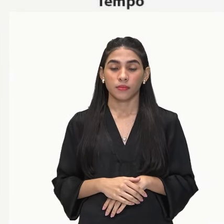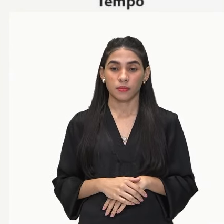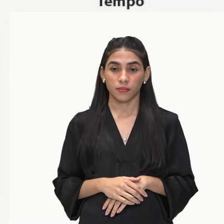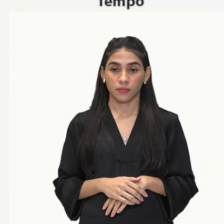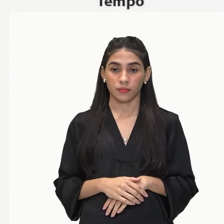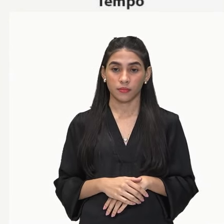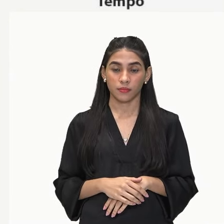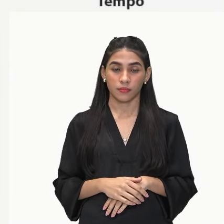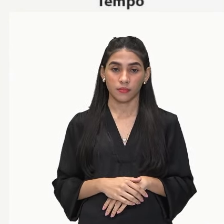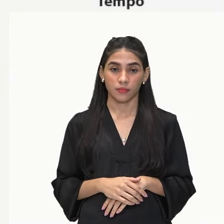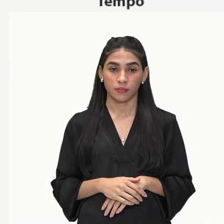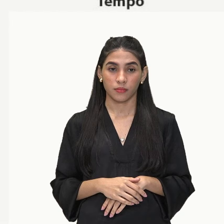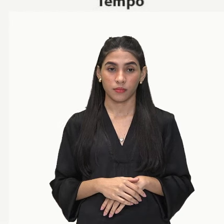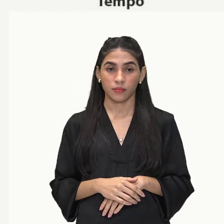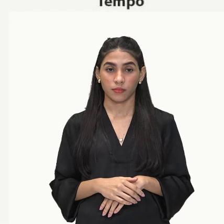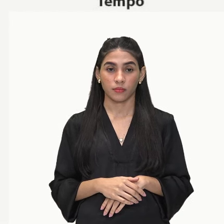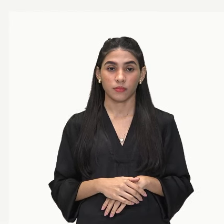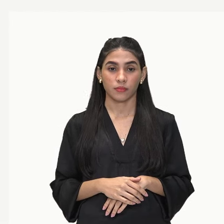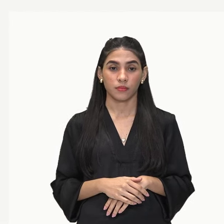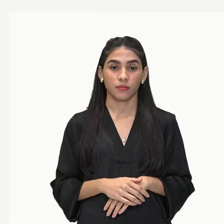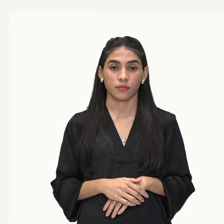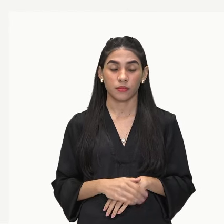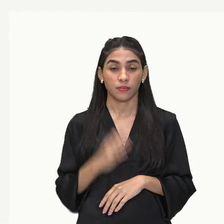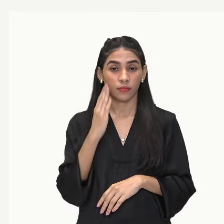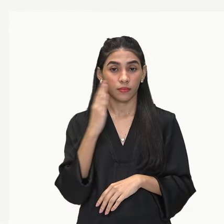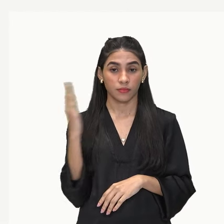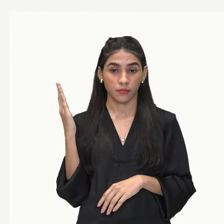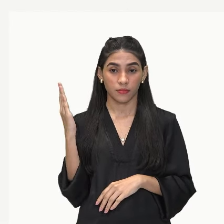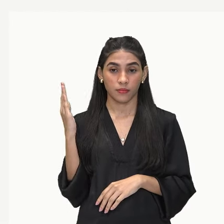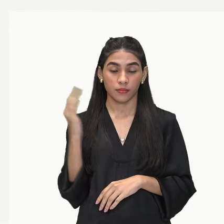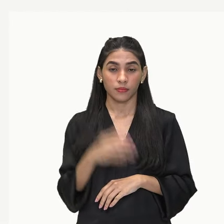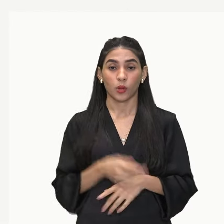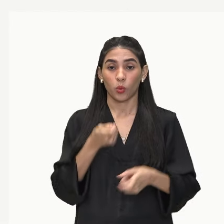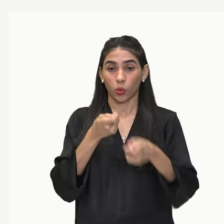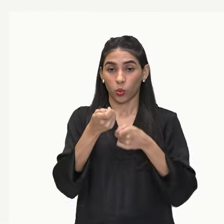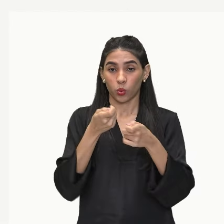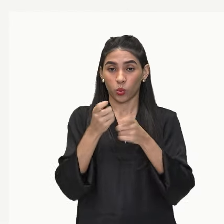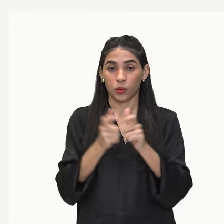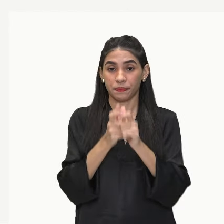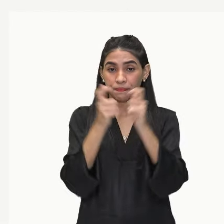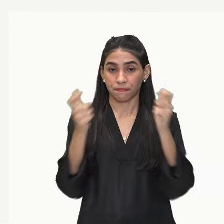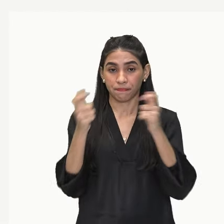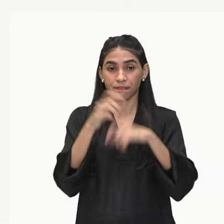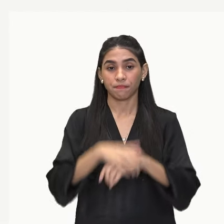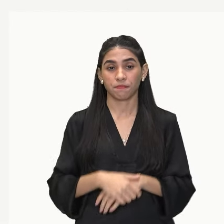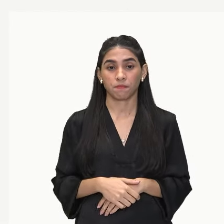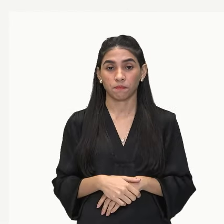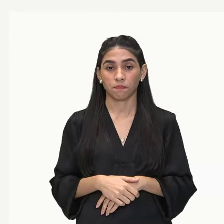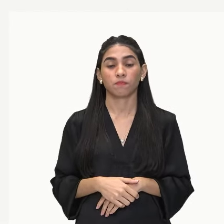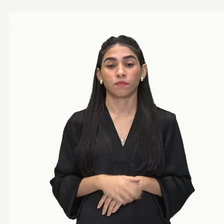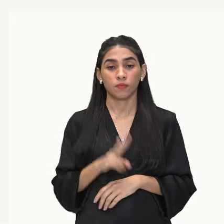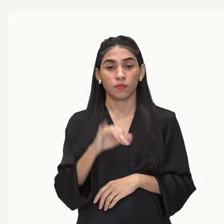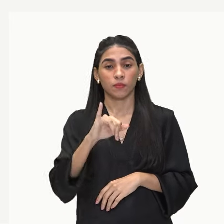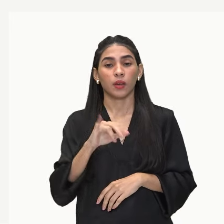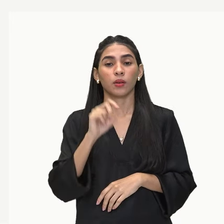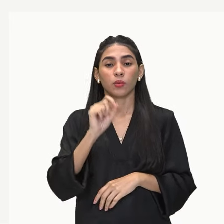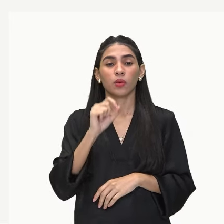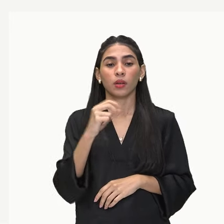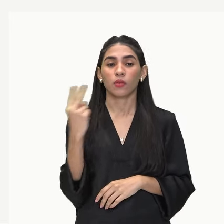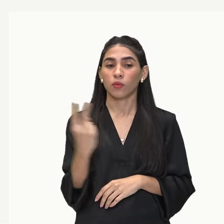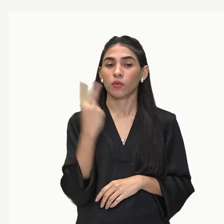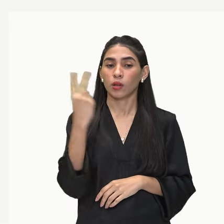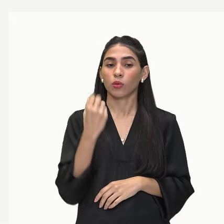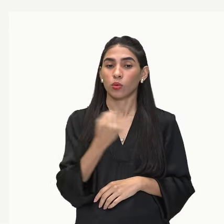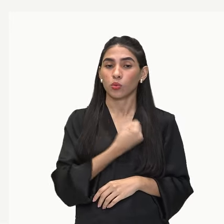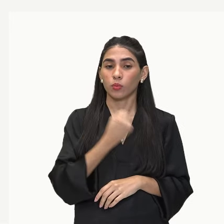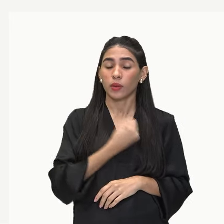A gente vai observar, na nossa próxima imagem, o tamanho populacional, ele vai acabar atingindo o